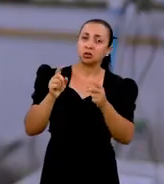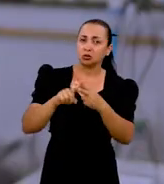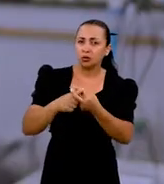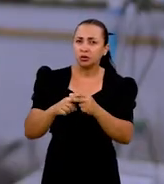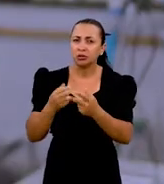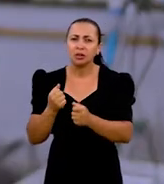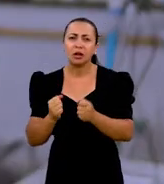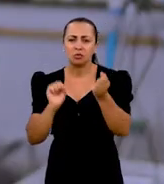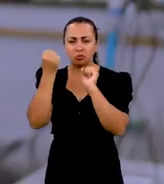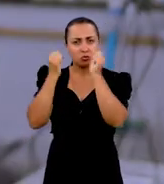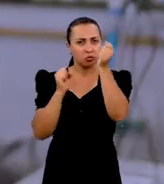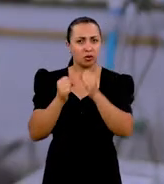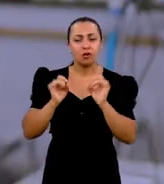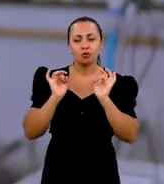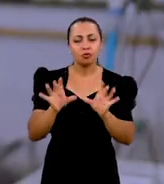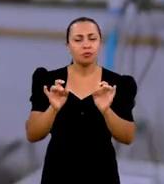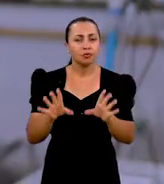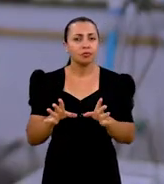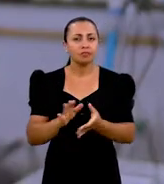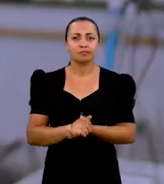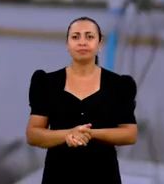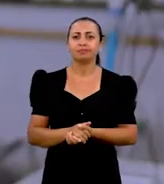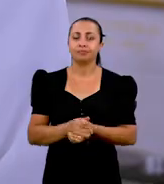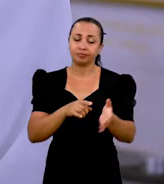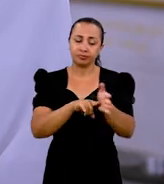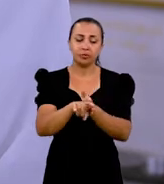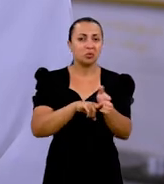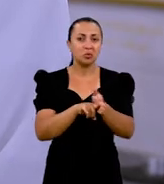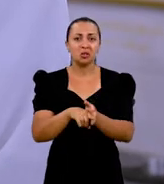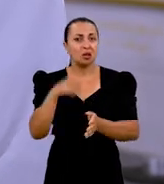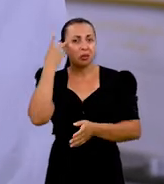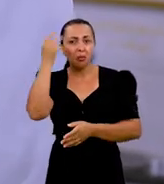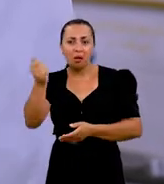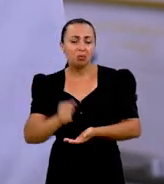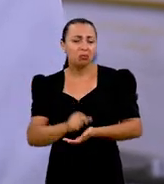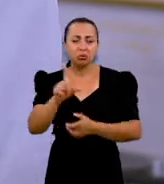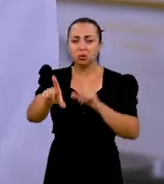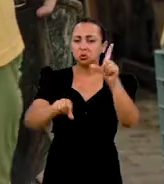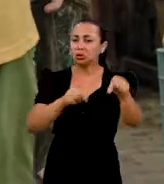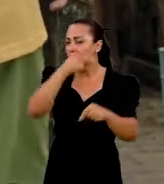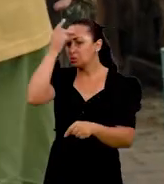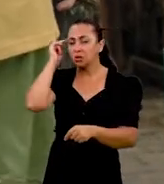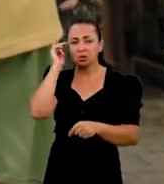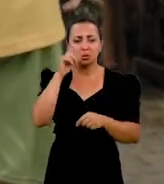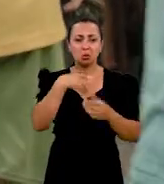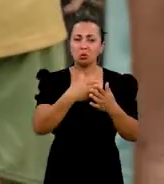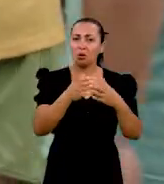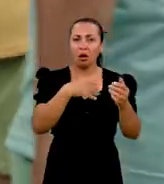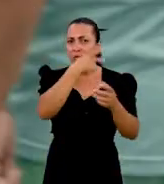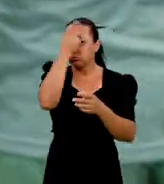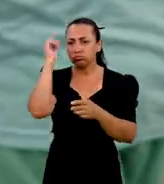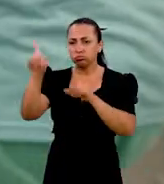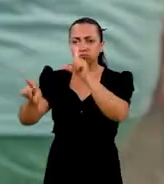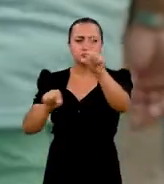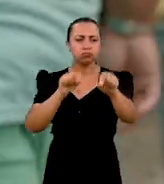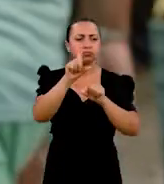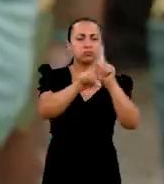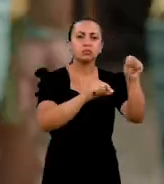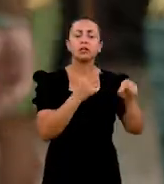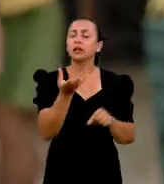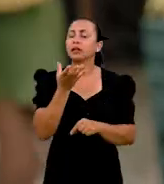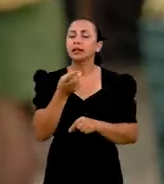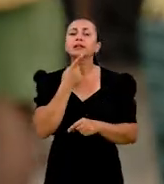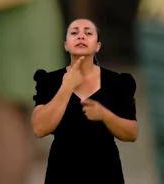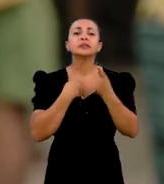elaboração, de fabricação, as boas práticas de venda. Foi uma pesquisa casual. A gente escolheu as pessoas aleatoriamente, quem tinha